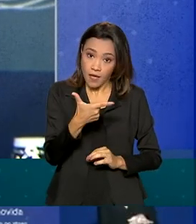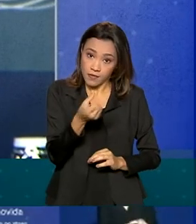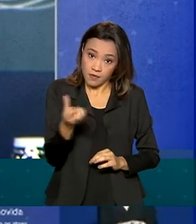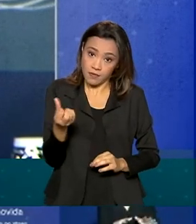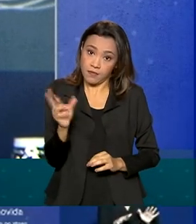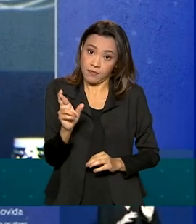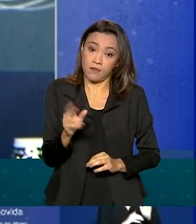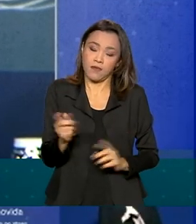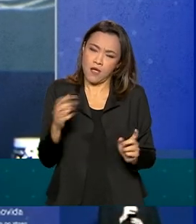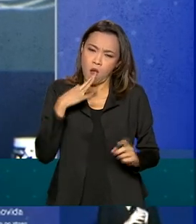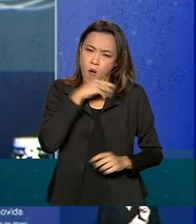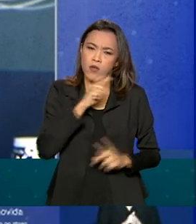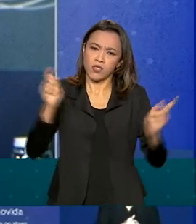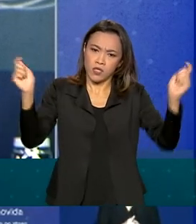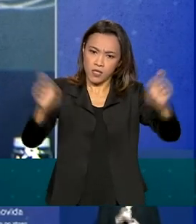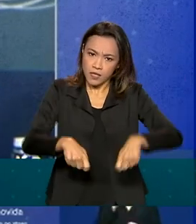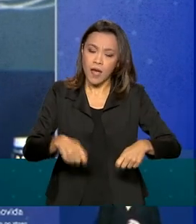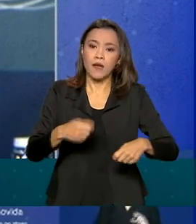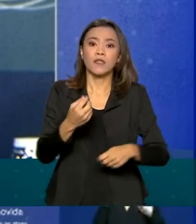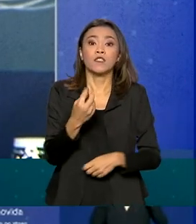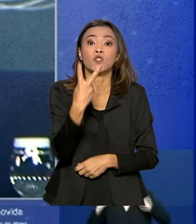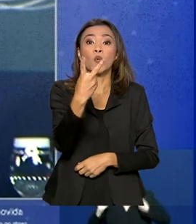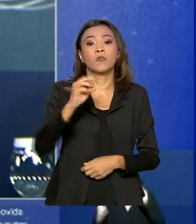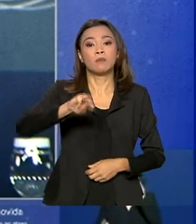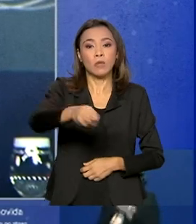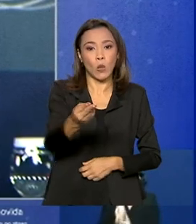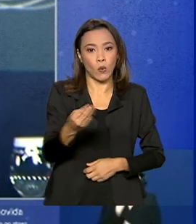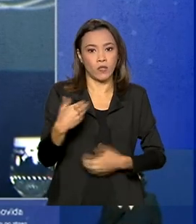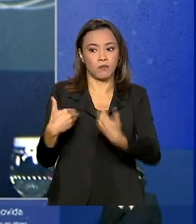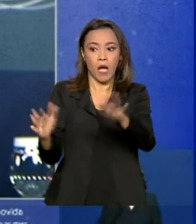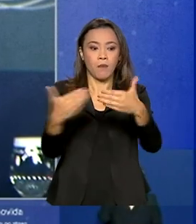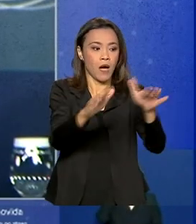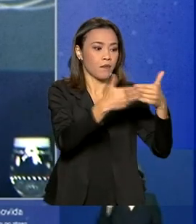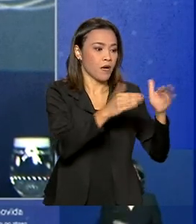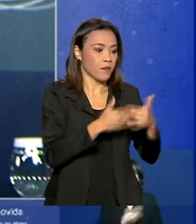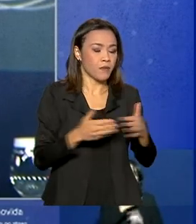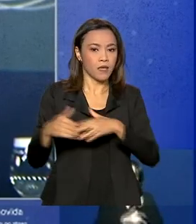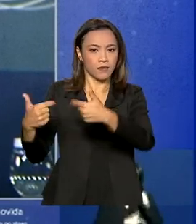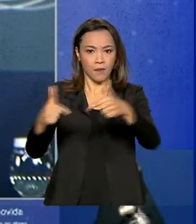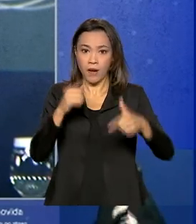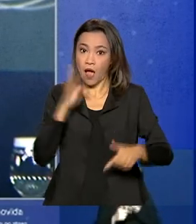Acho que podemos criar 2 milhões de empregos, rapidamente, em alguns meses.